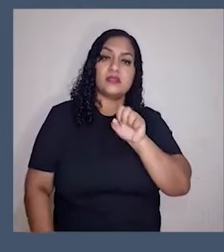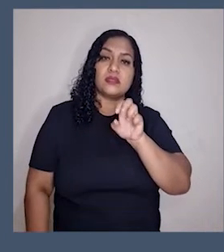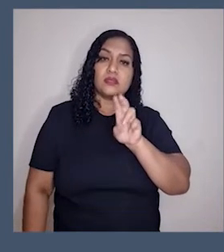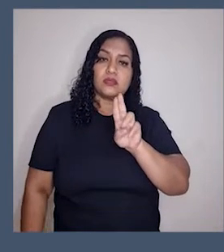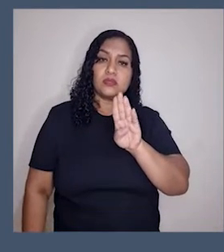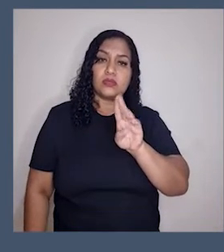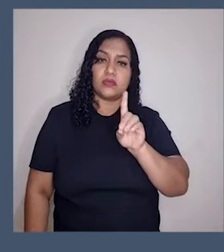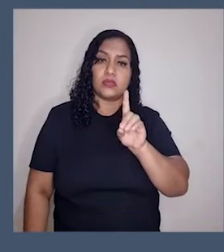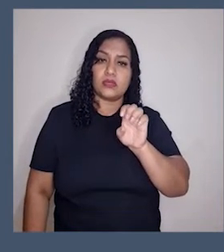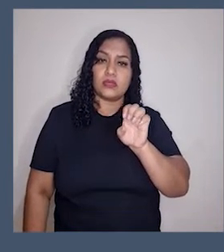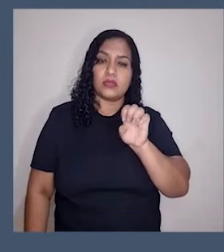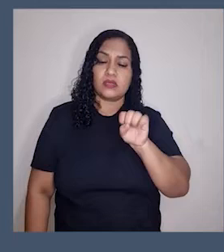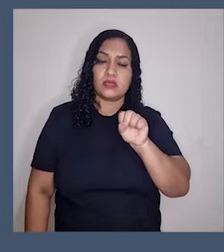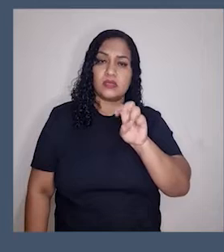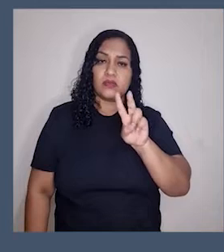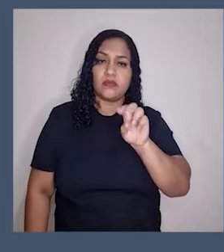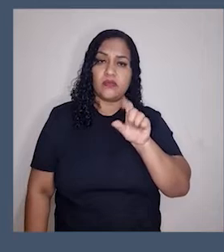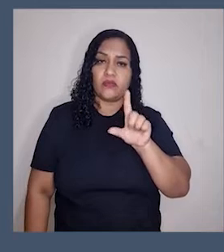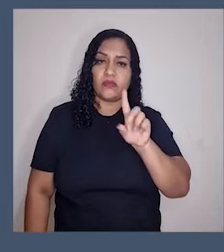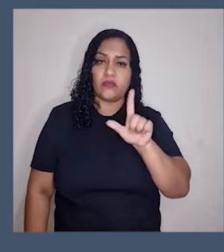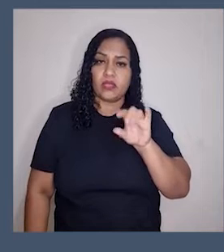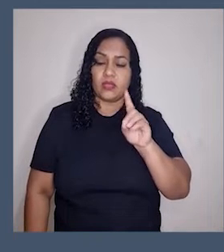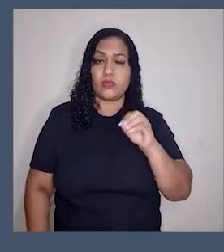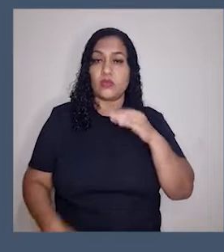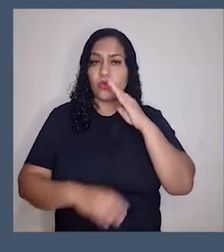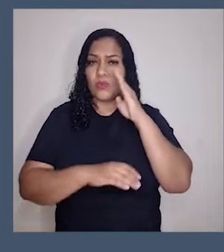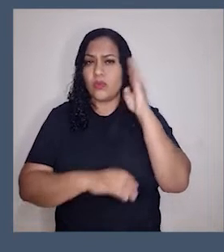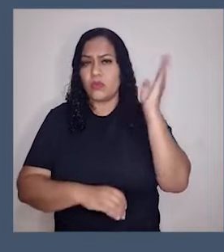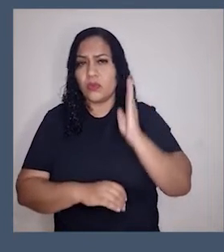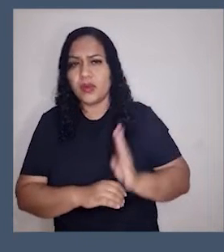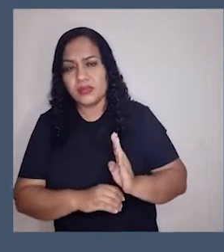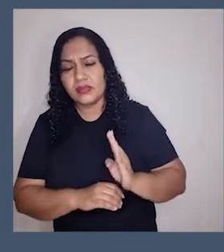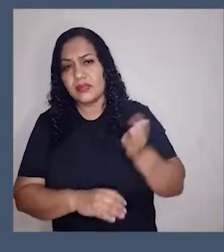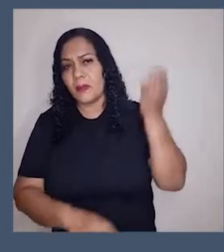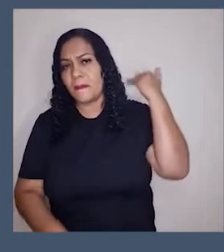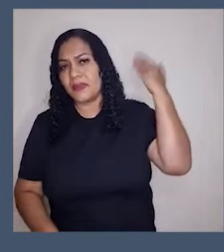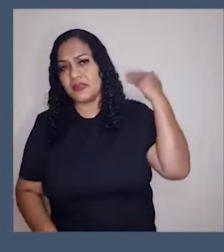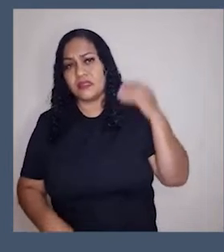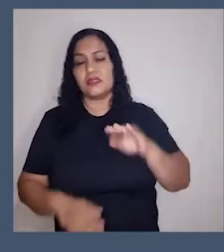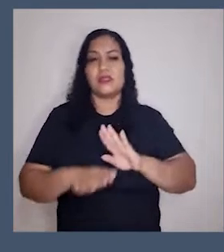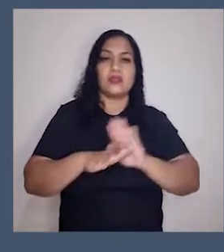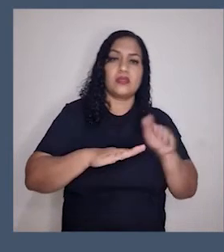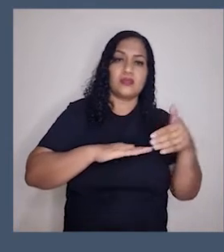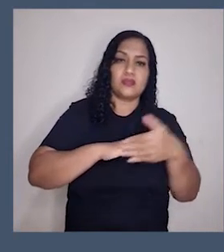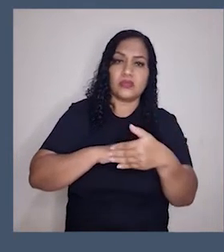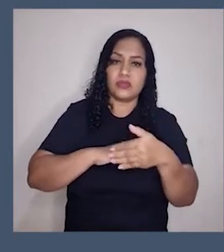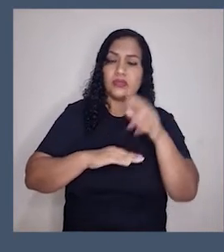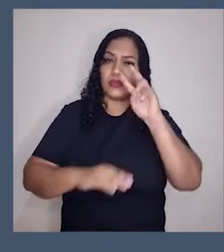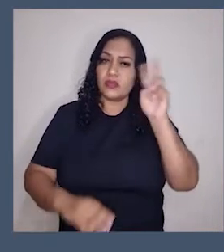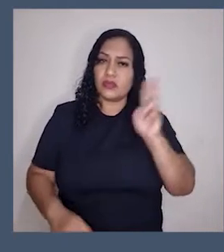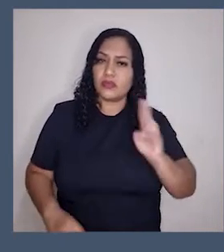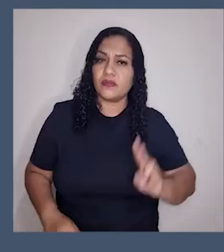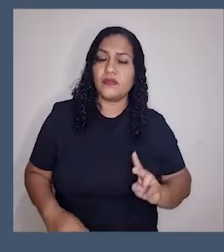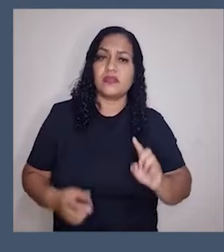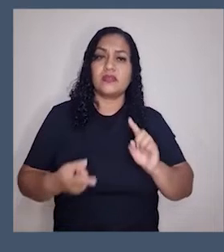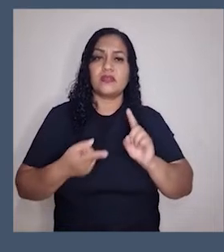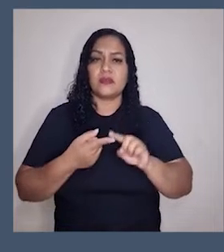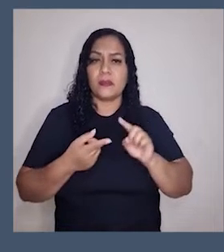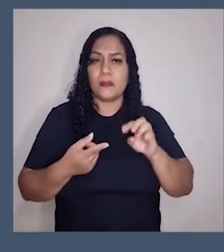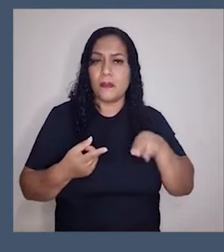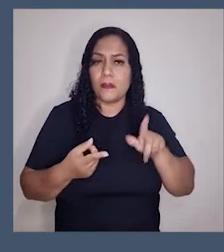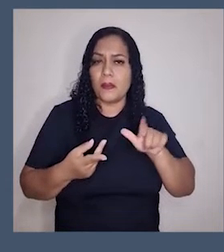subdesenvolvidos, não industrializados, exemplo, Brasil no passado, Jamaica, Vietnã,